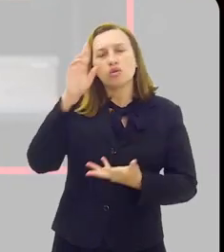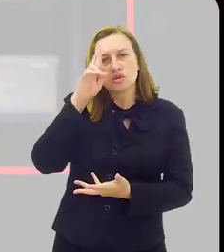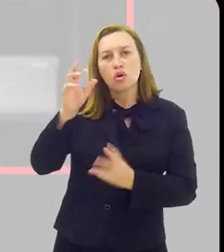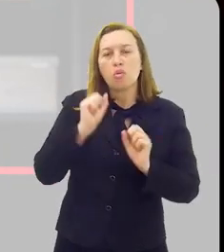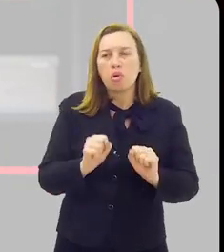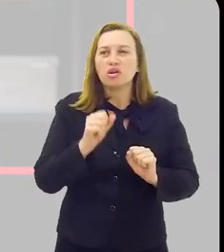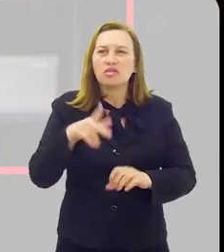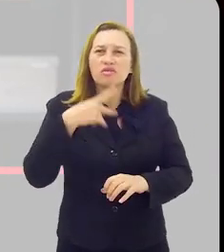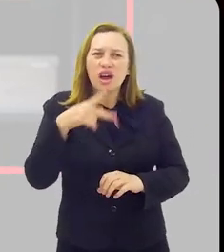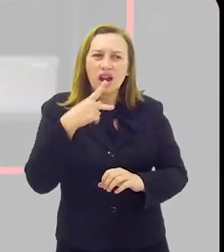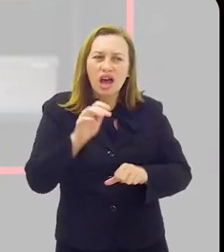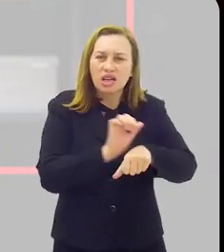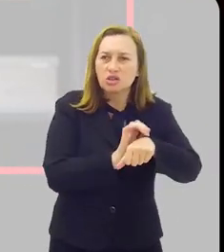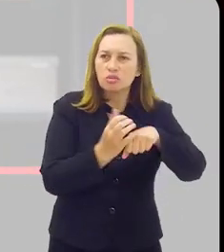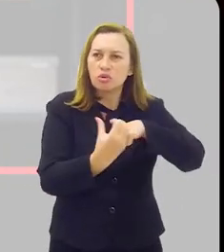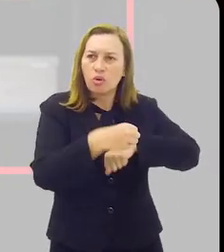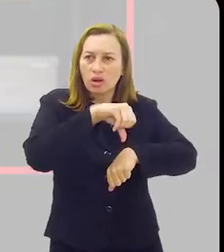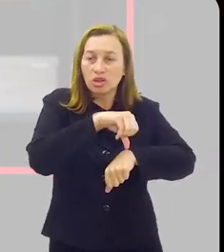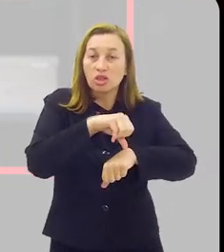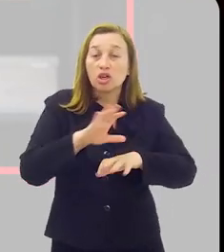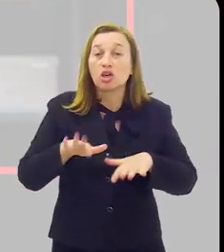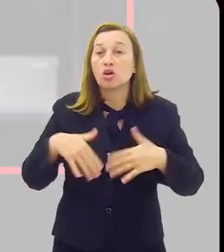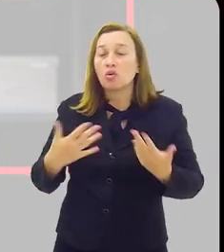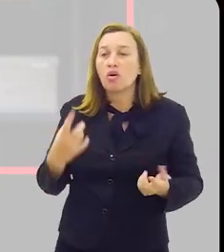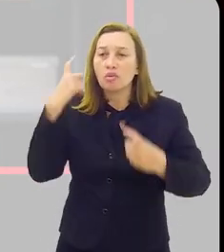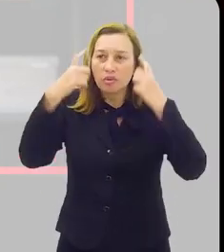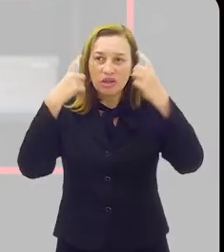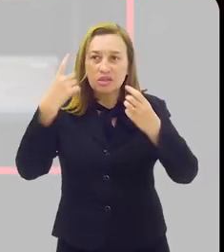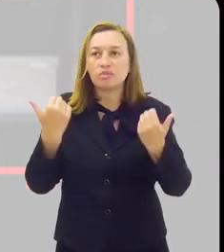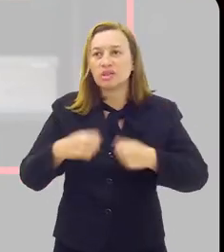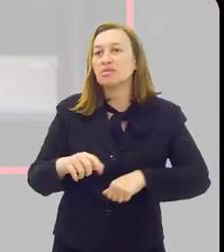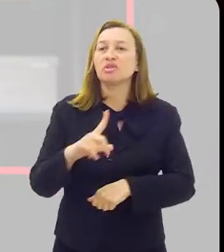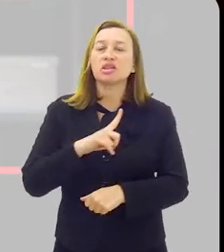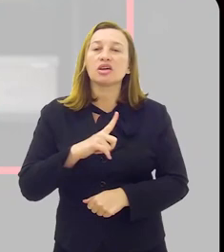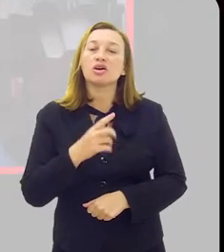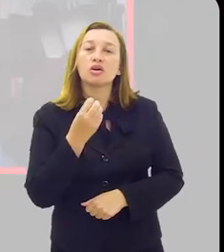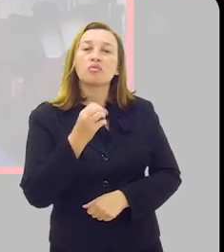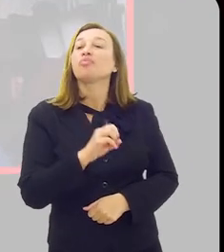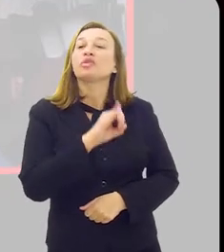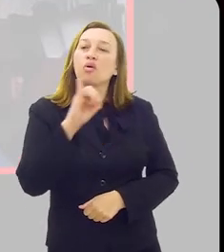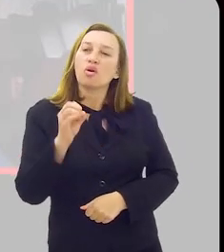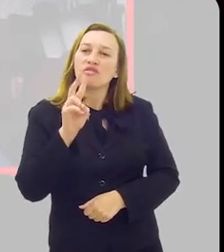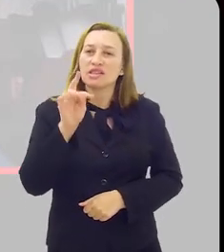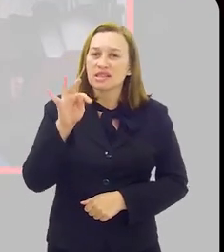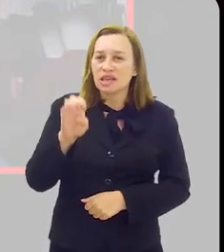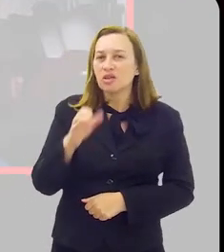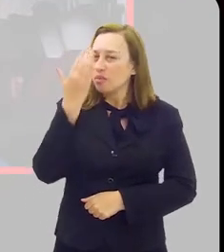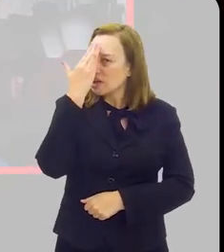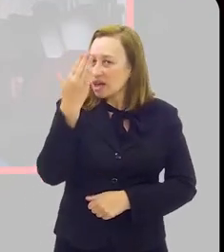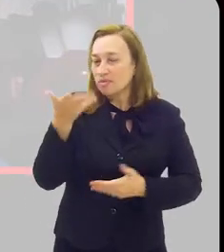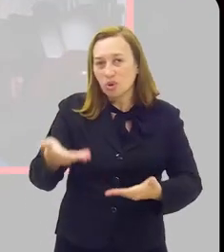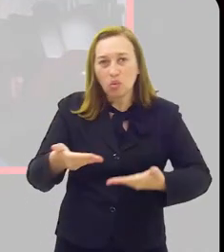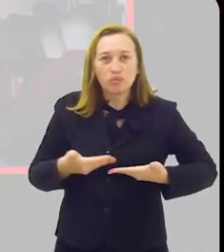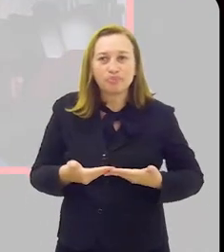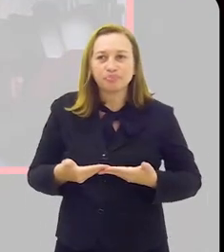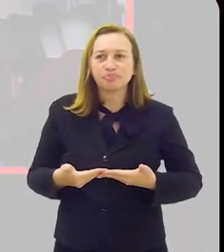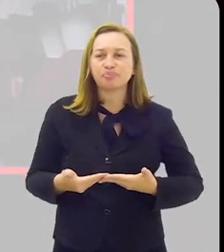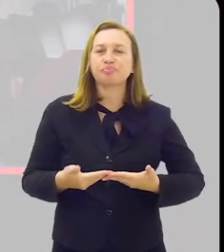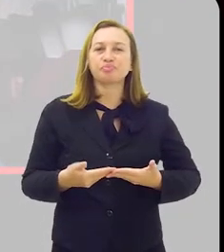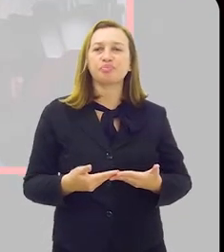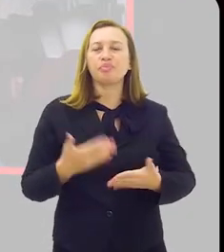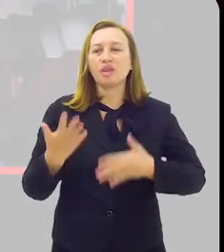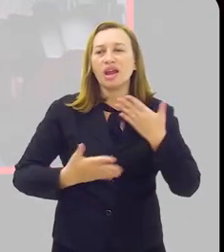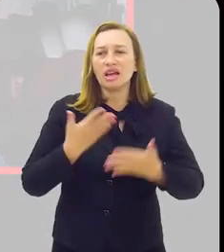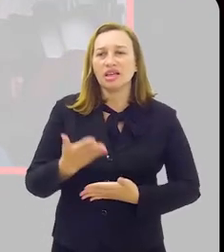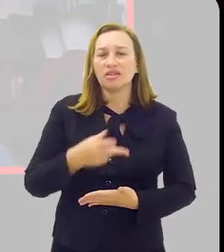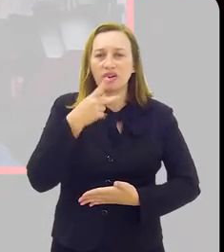esse quadro do coronavírus e qual o grau de preocupação que devemos ter? Olá Vicente, inicialmente obrigado pelo convite, é um prazer estar